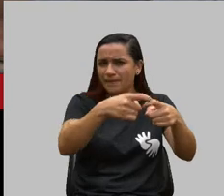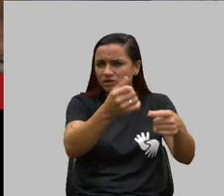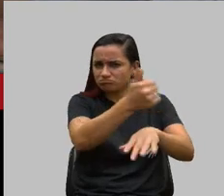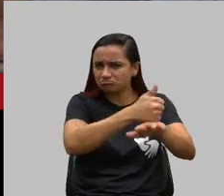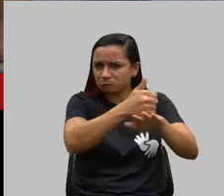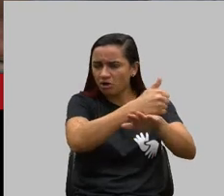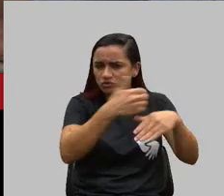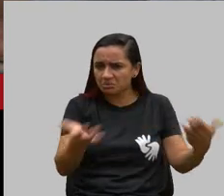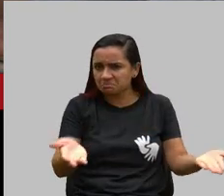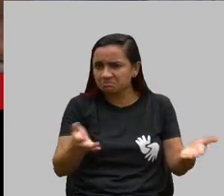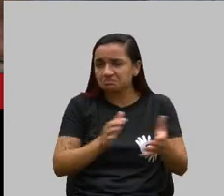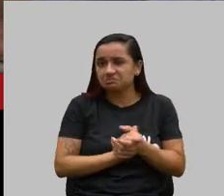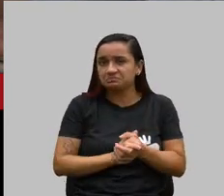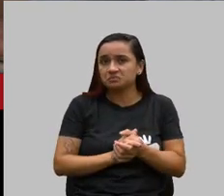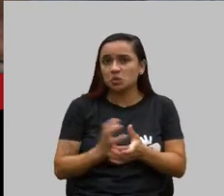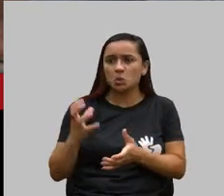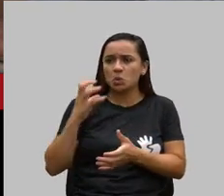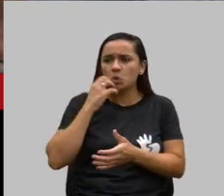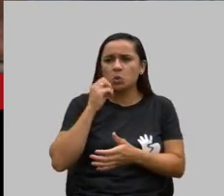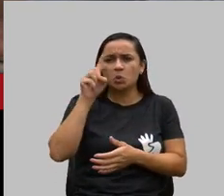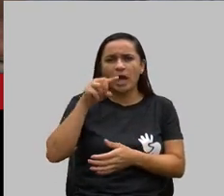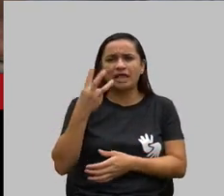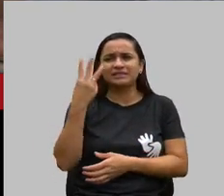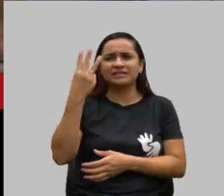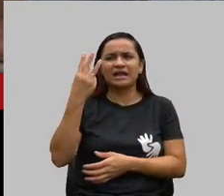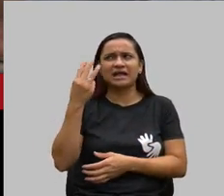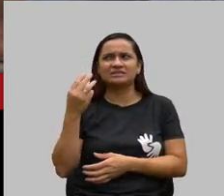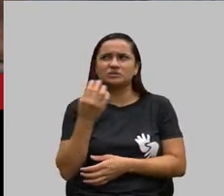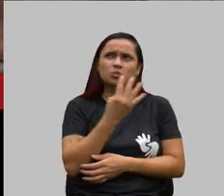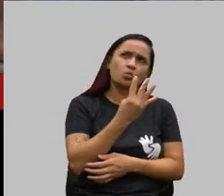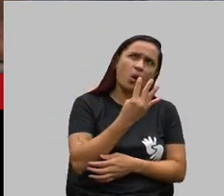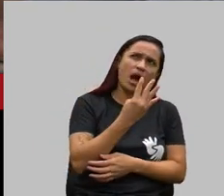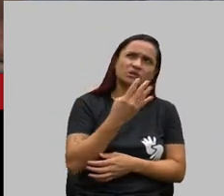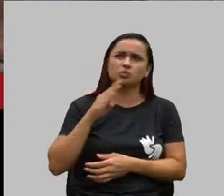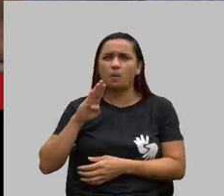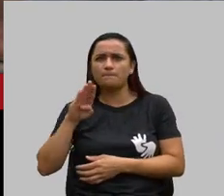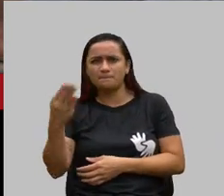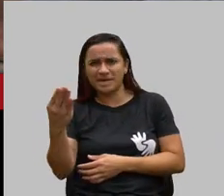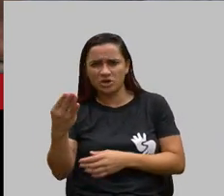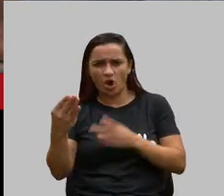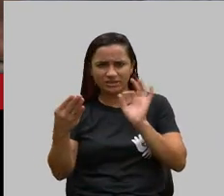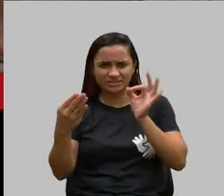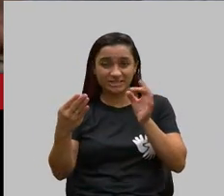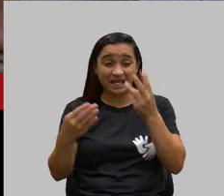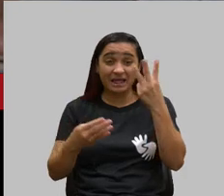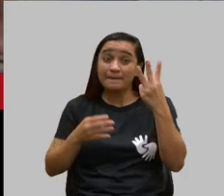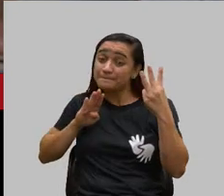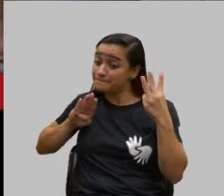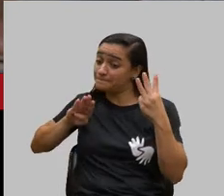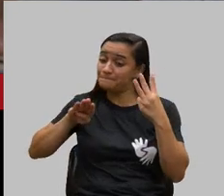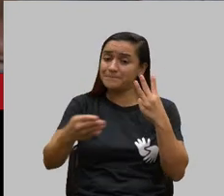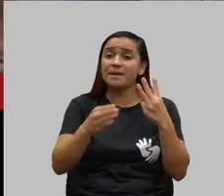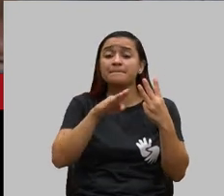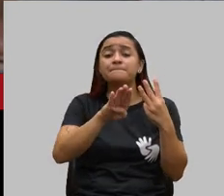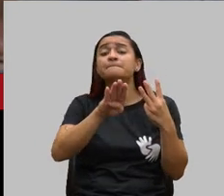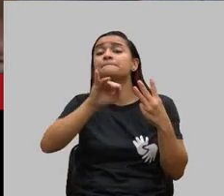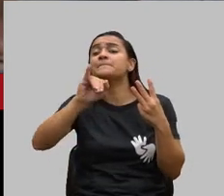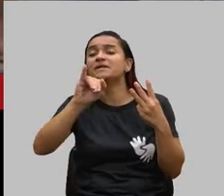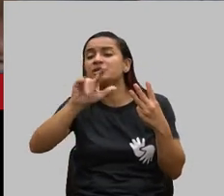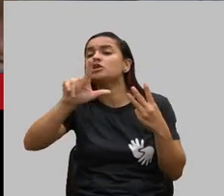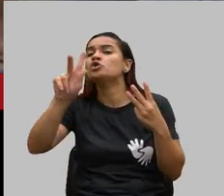o lucro é de 3, 4 bilhões, não me parece? 3 bilhões, bilhões. Gente,